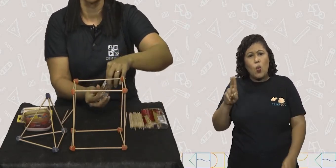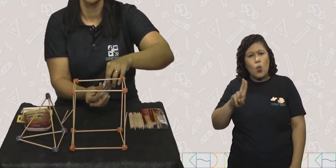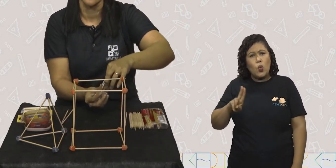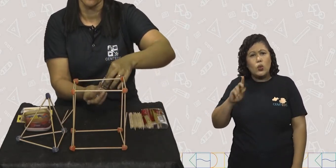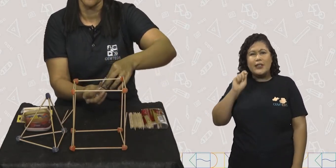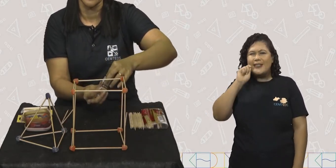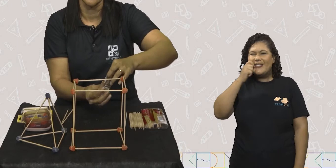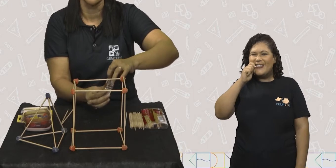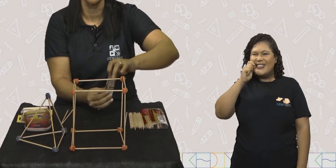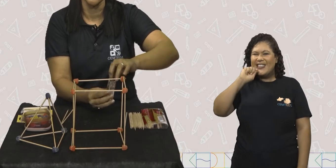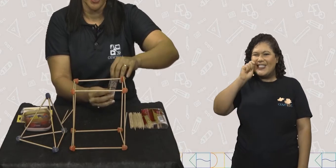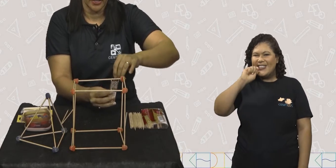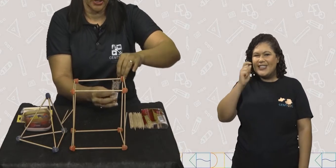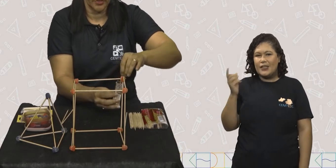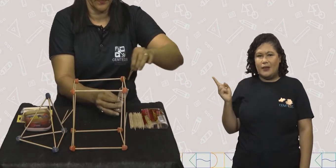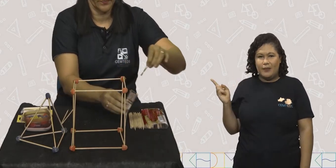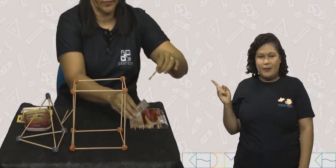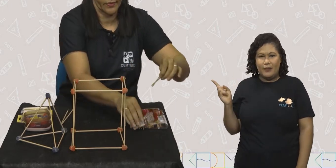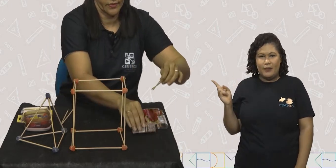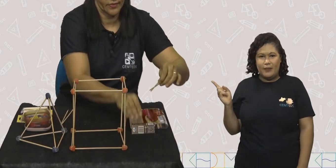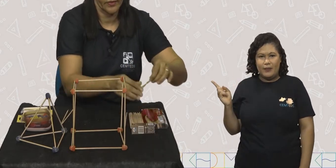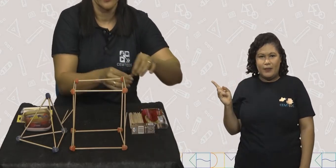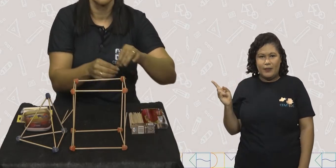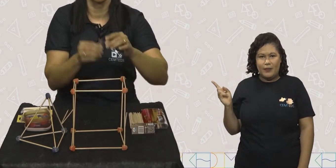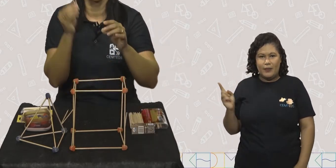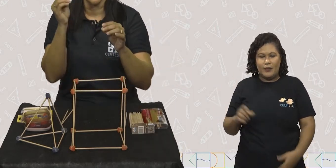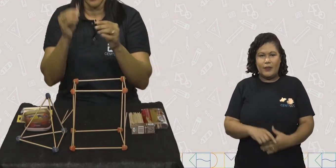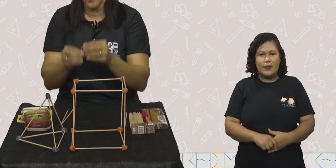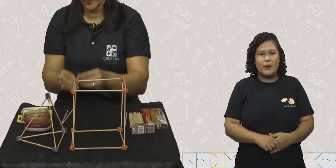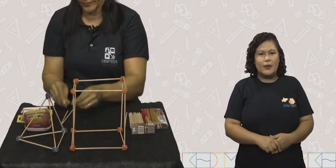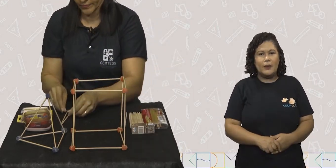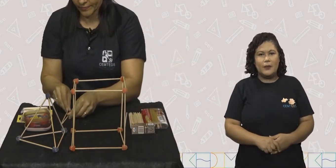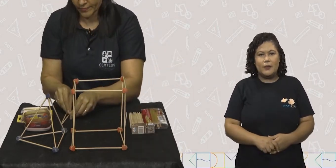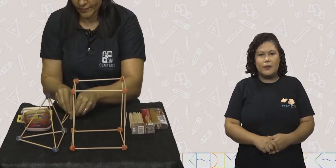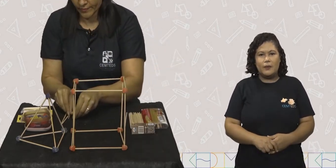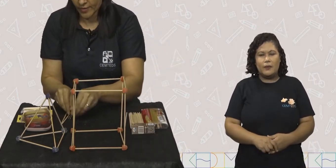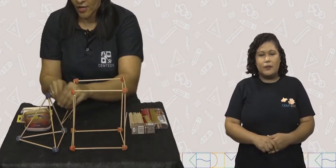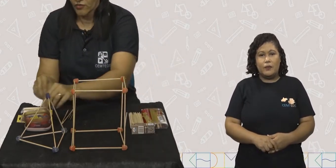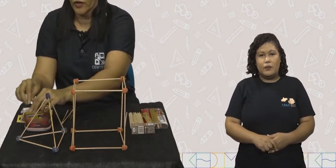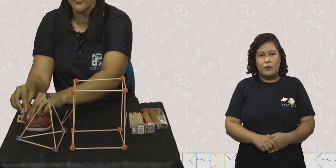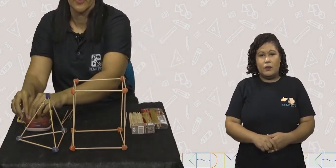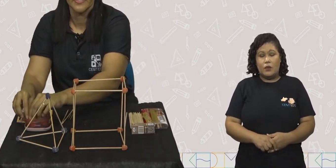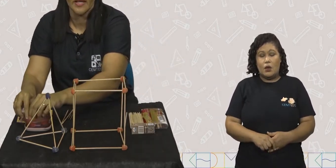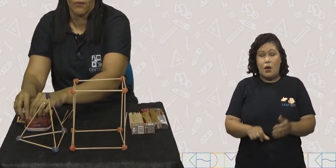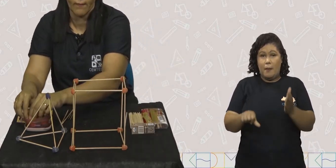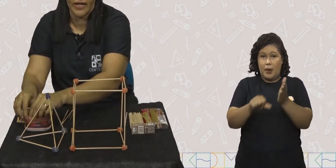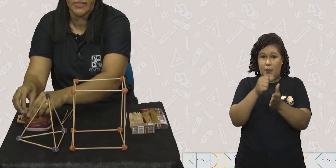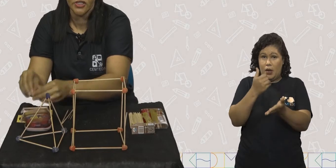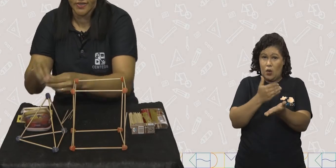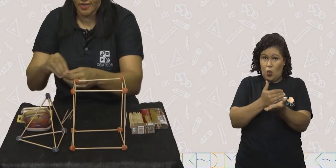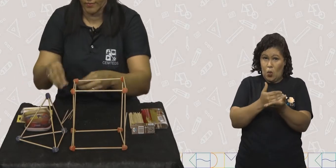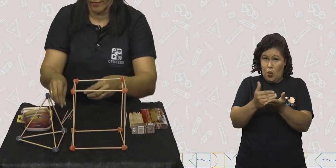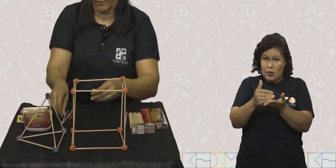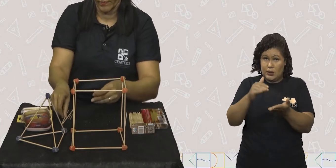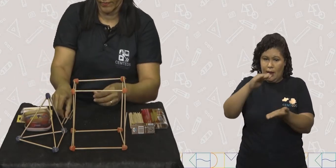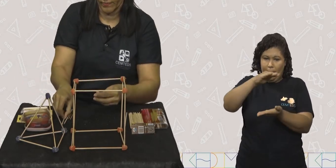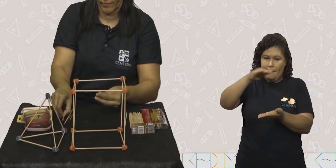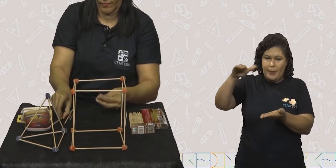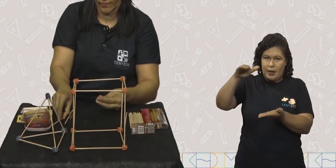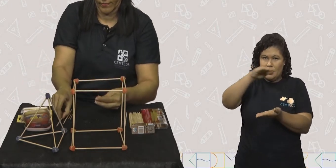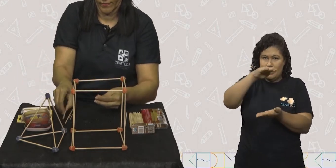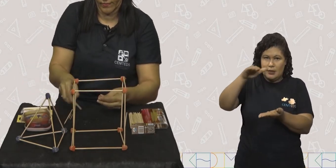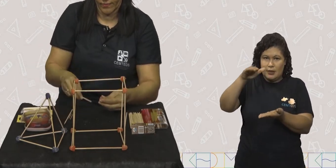nós vamos usar o palito de dente. Vamos lá? Vamos começar com a base de cima.